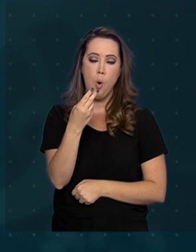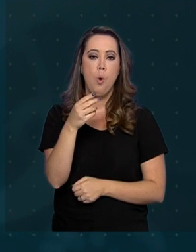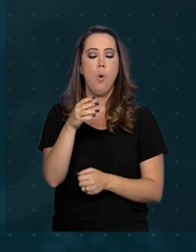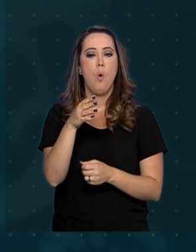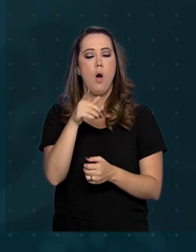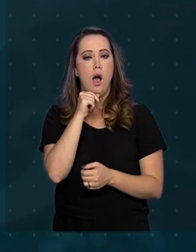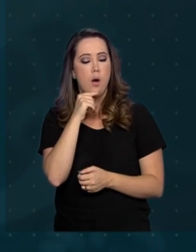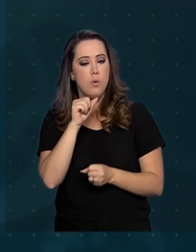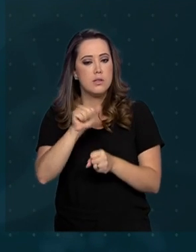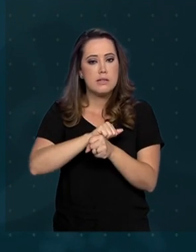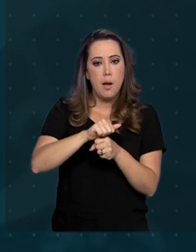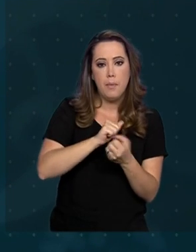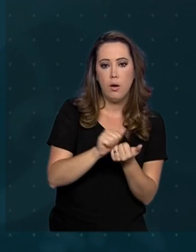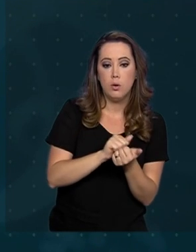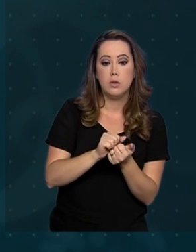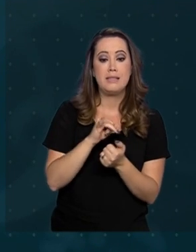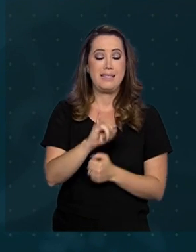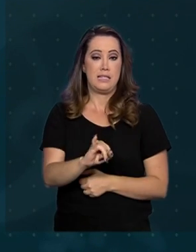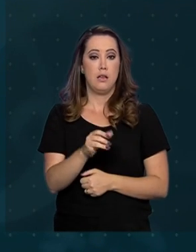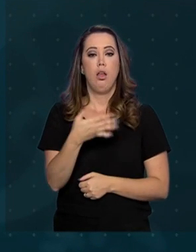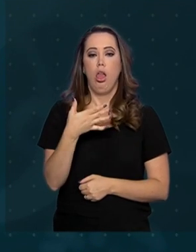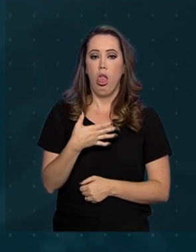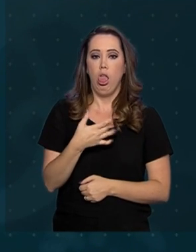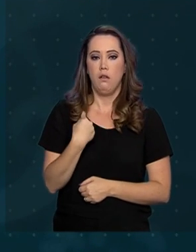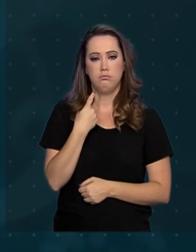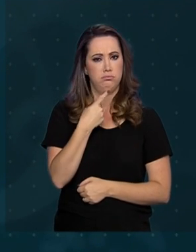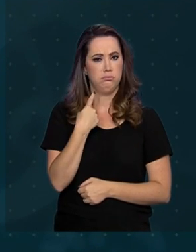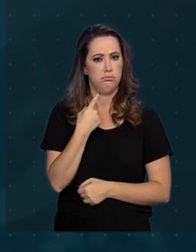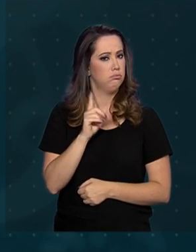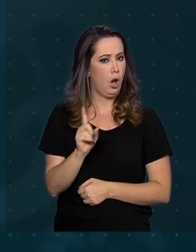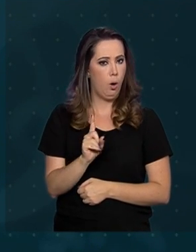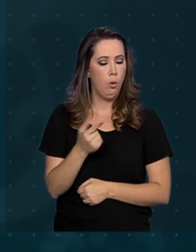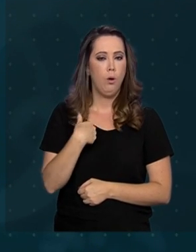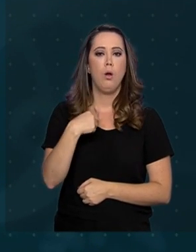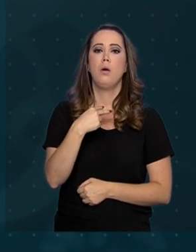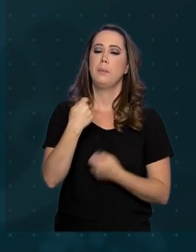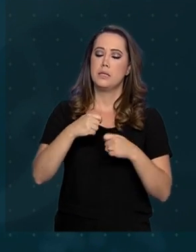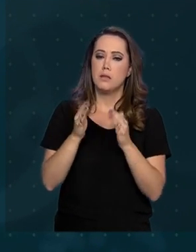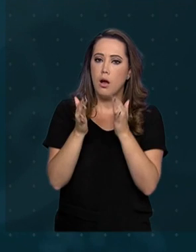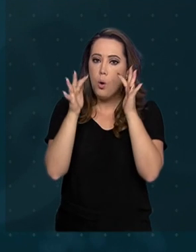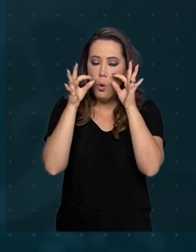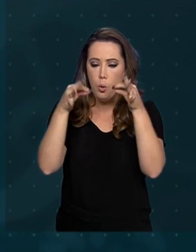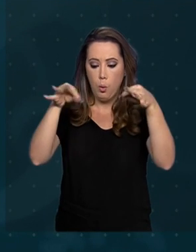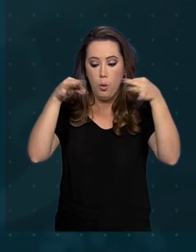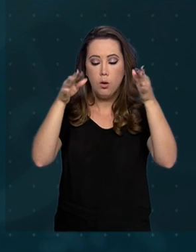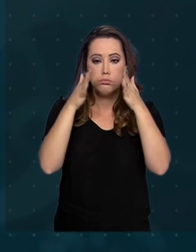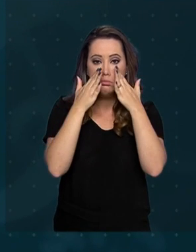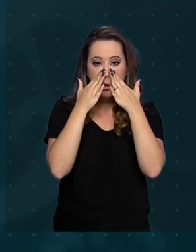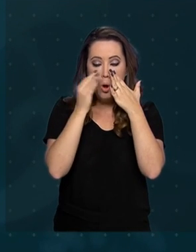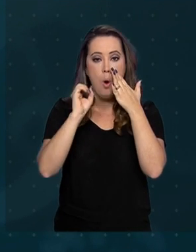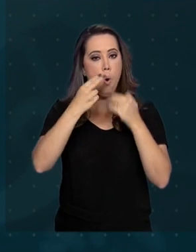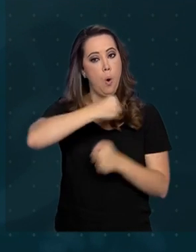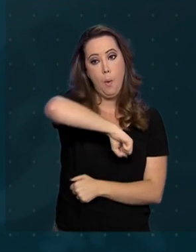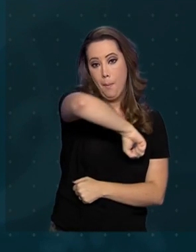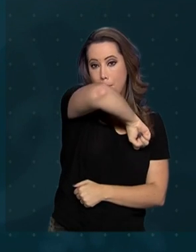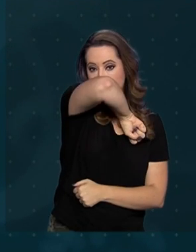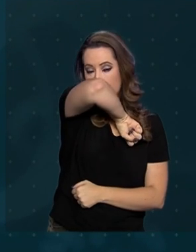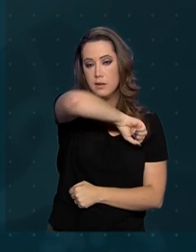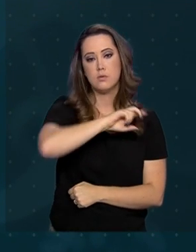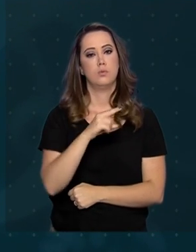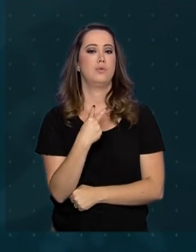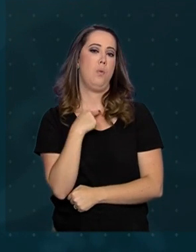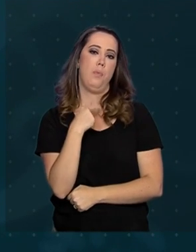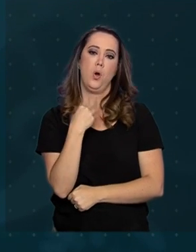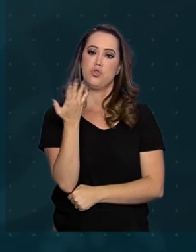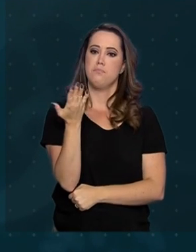ou espirrar, cobrir o nariz e a boca com lenço descartável ou com o braço e não com as mãos.